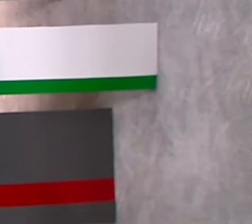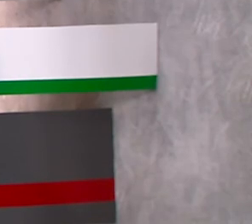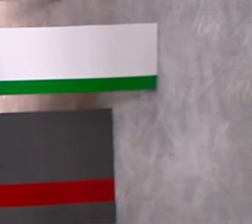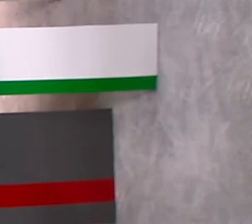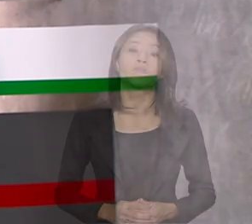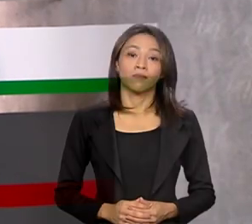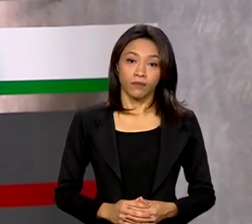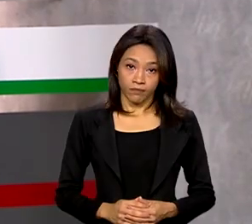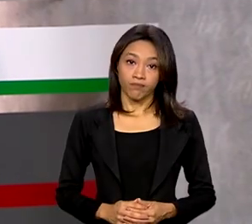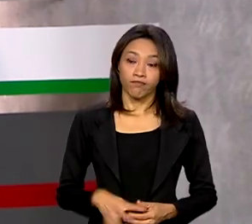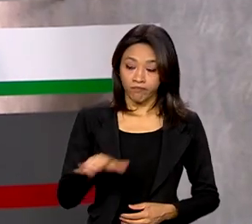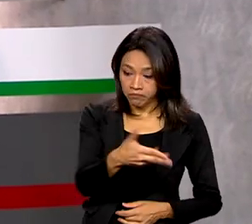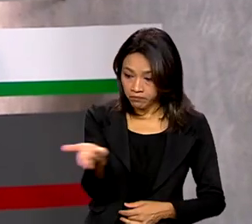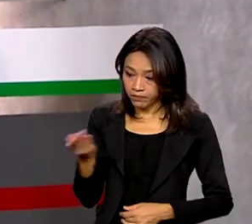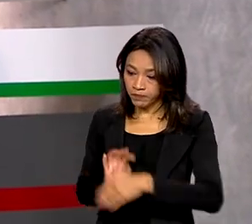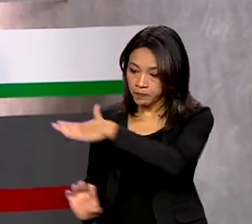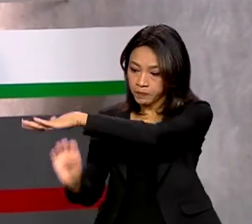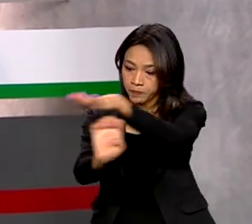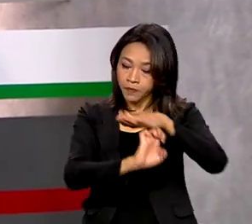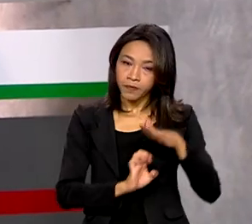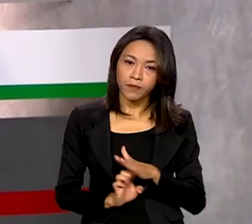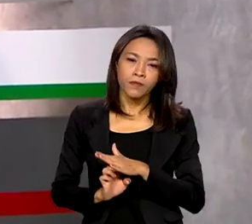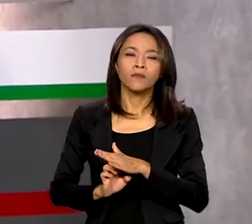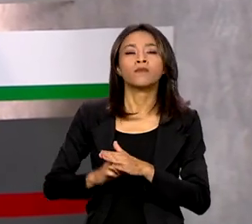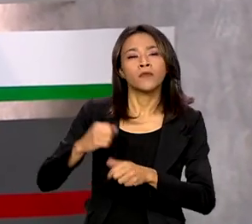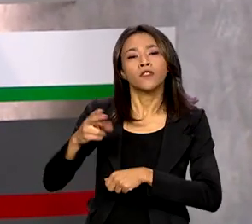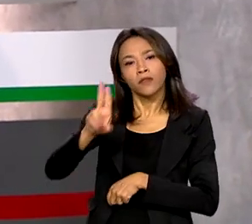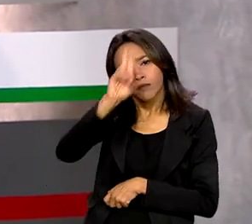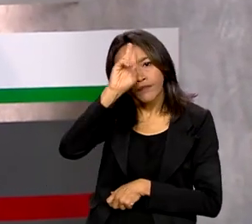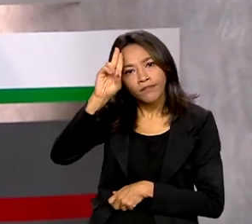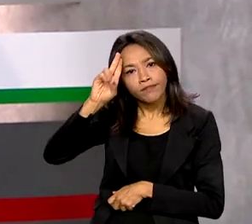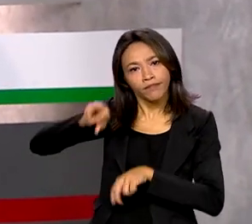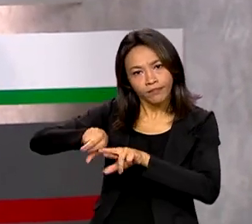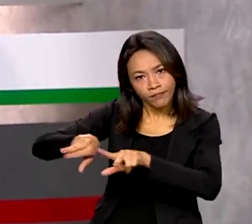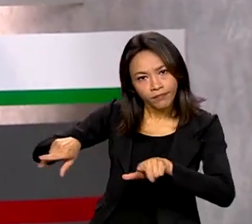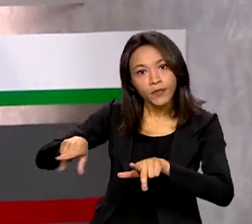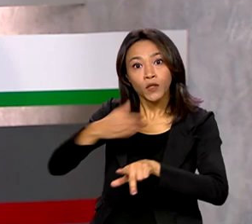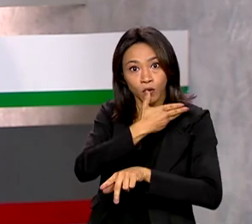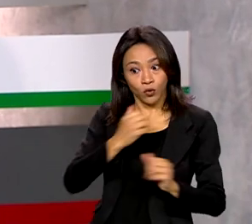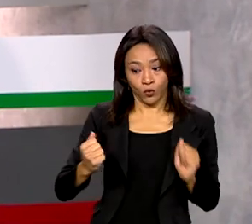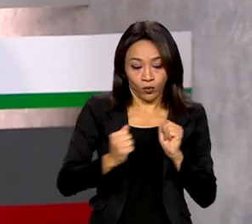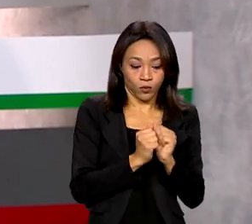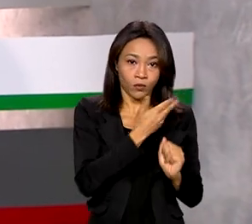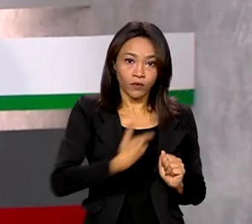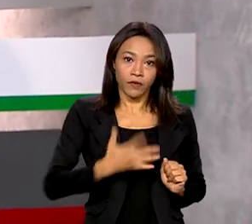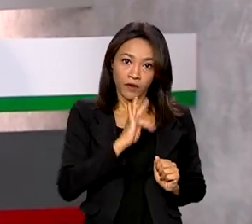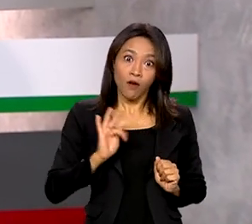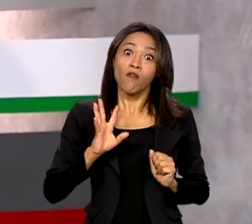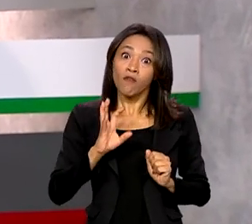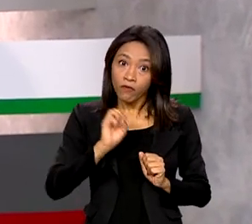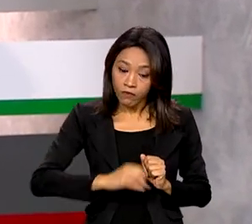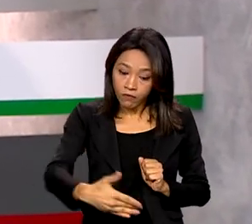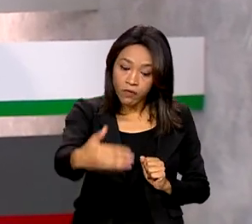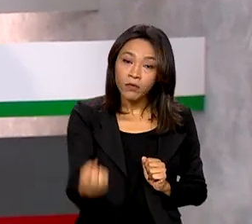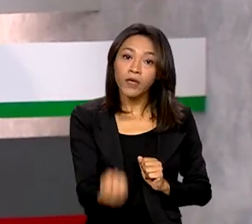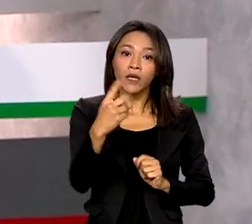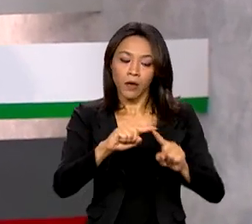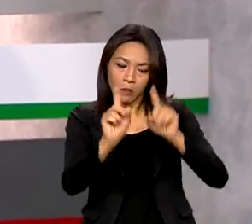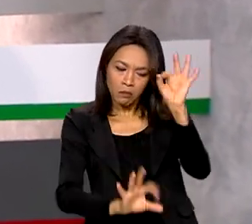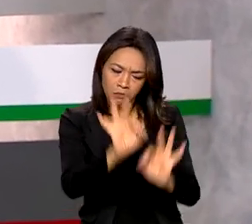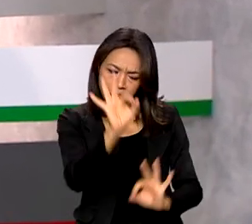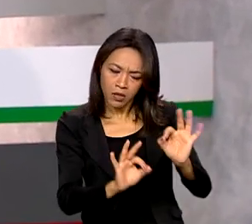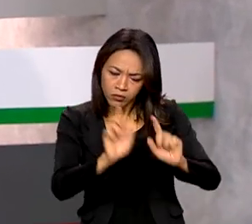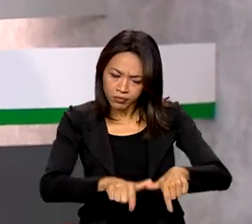As empresas de aplicativos e o governo federal vão criar um plano de ação em 90 dias para